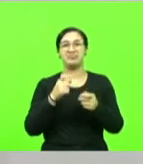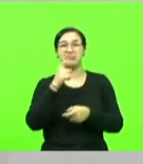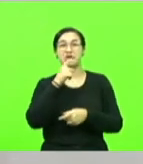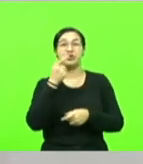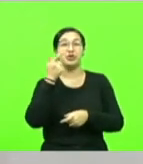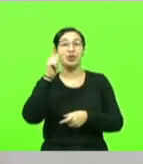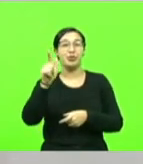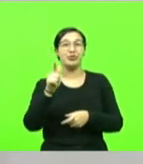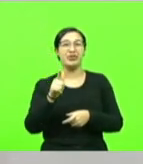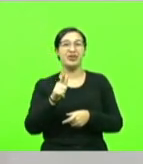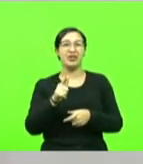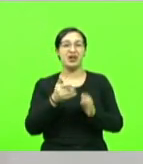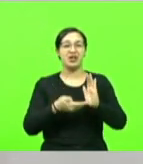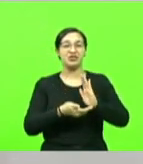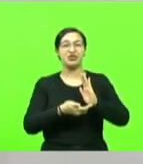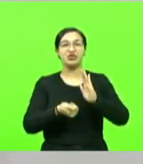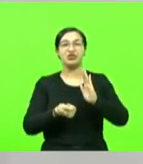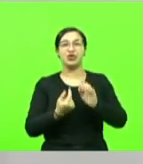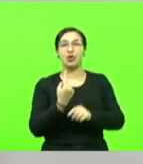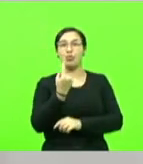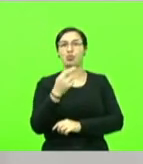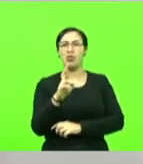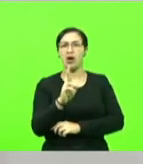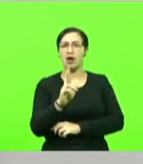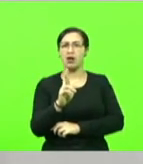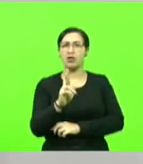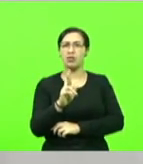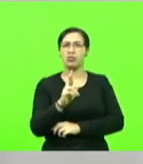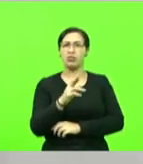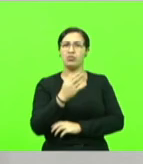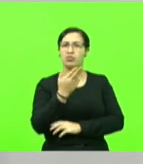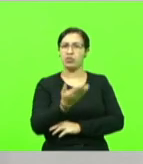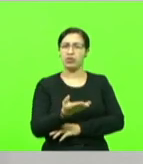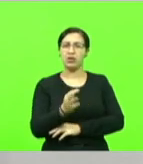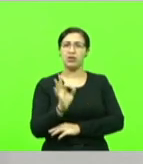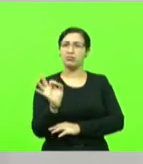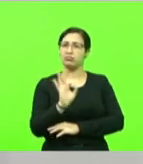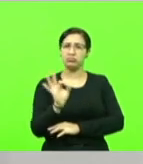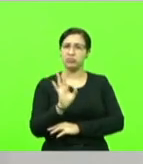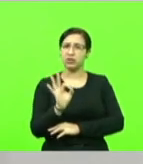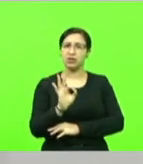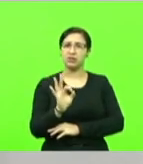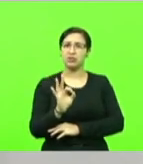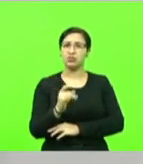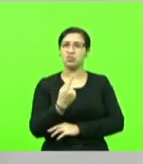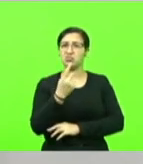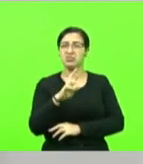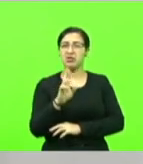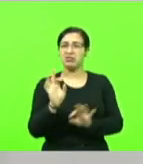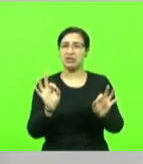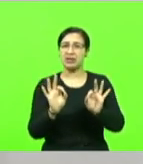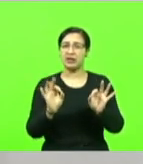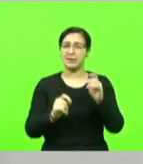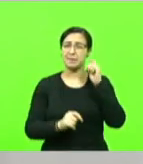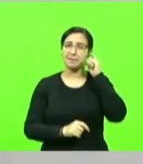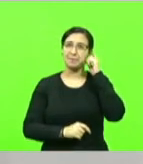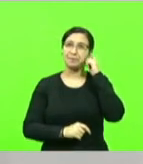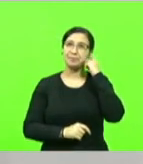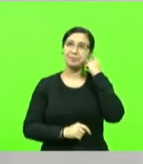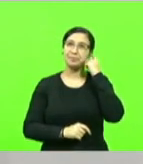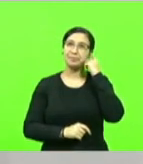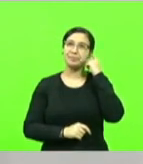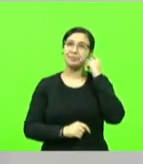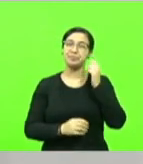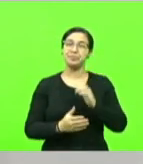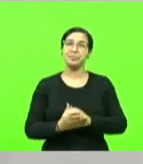Não tira um real do valor disponibilizado pelo governo. Um real. Não